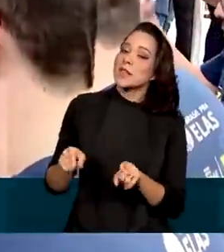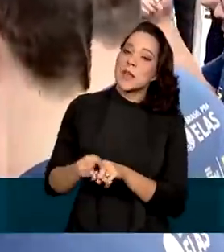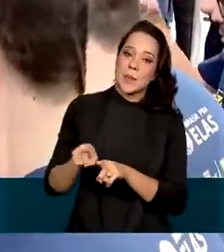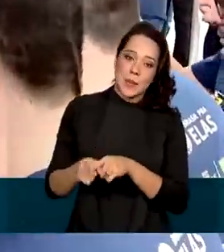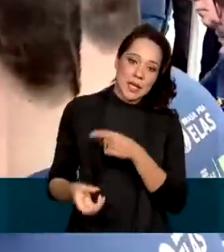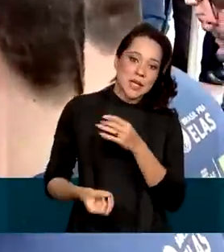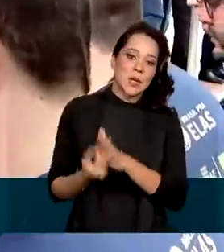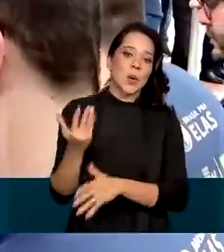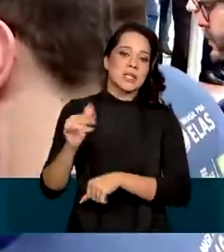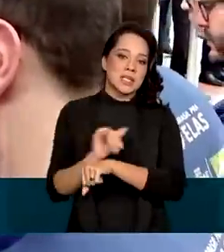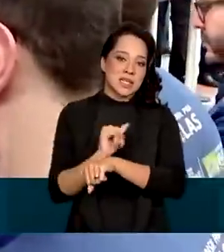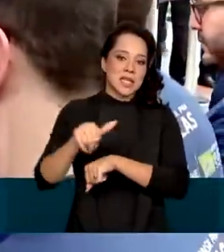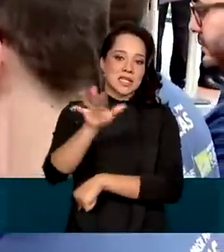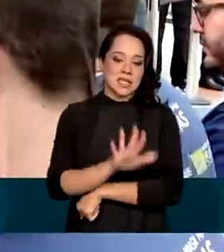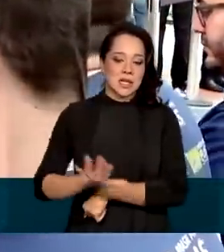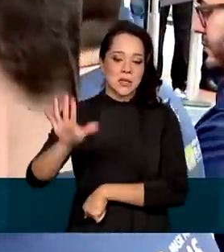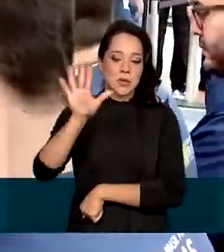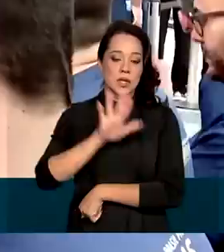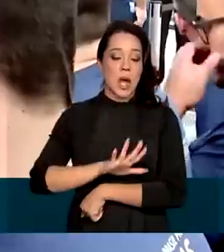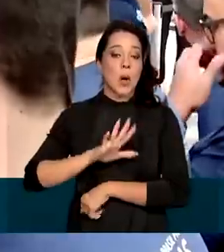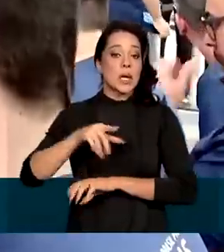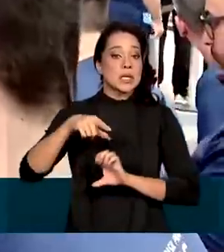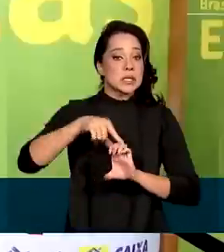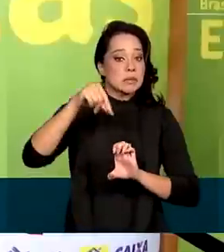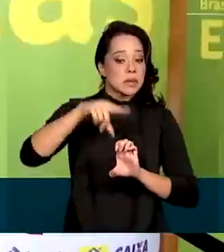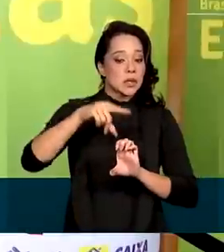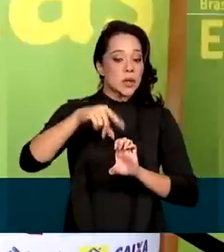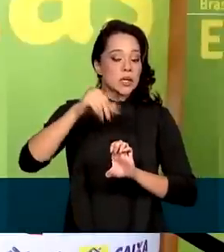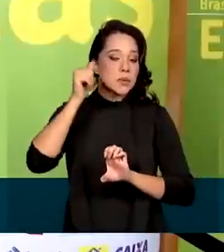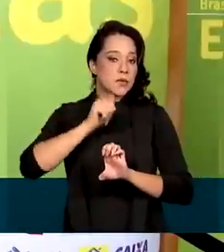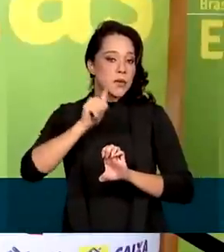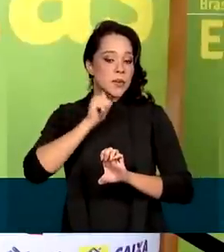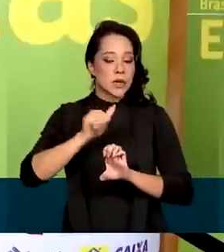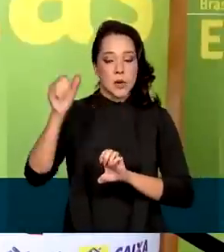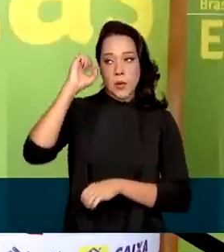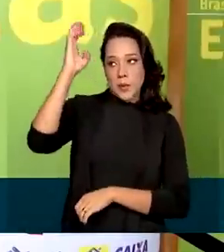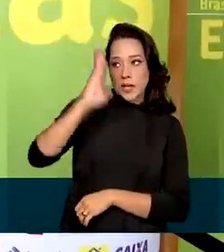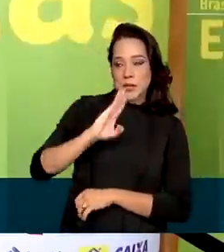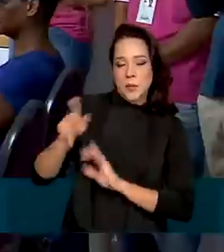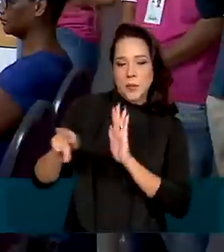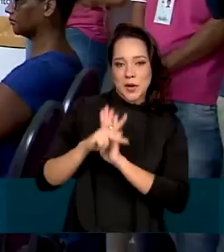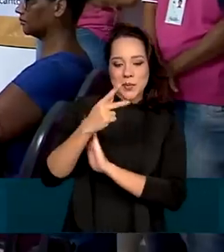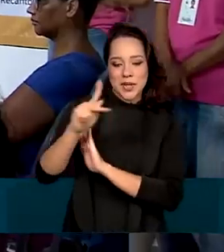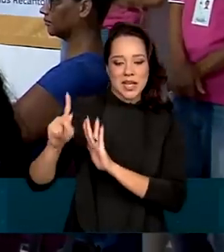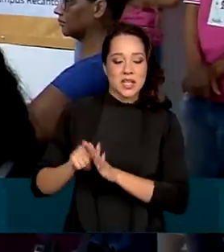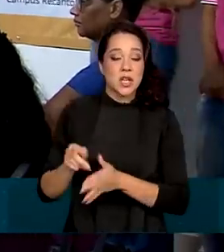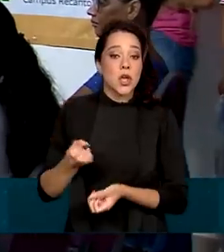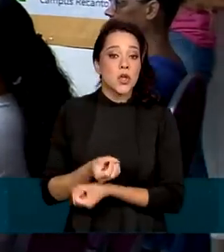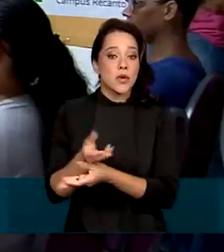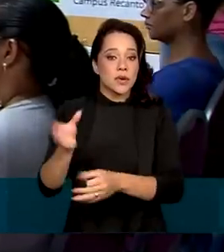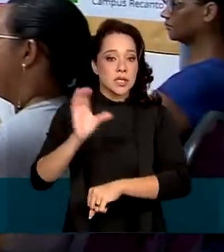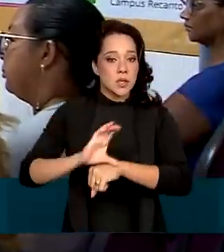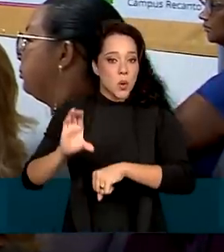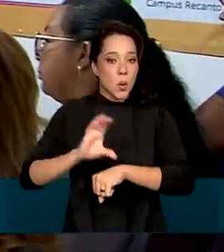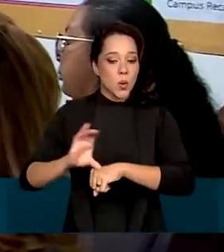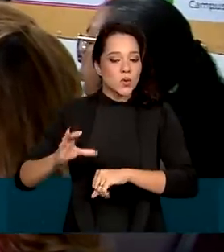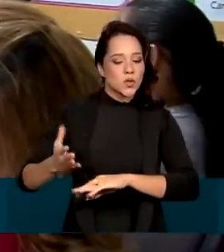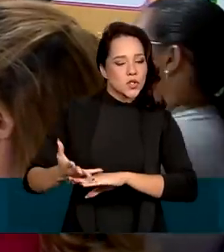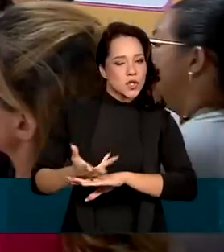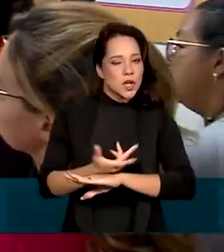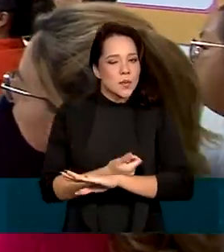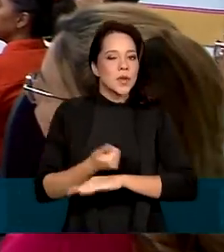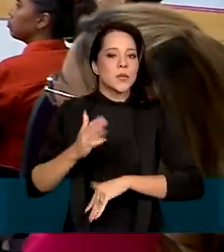criou a Estratégia Nacional de Empreendedorismo Feminino Brasil para Elas e ofereceu cursos de qualificação